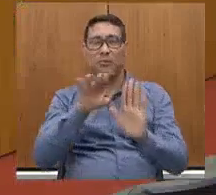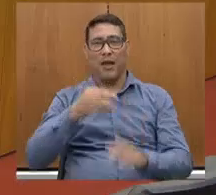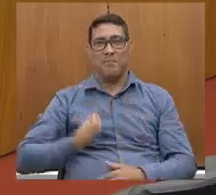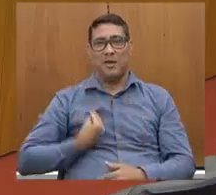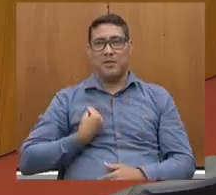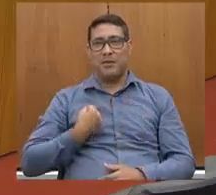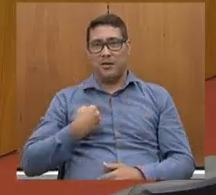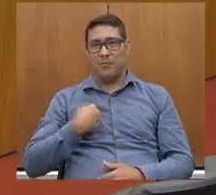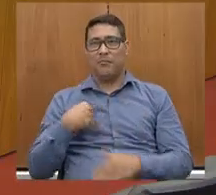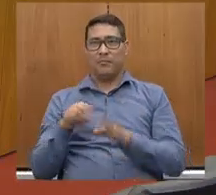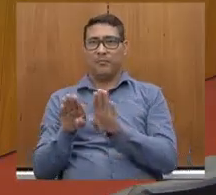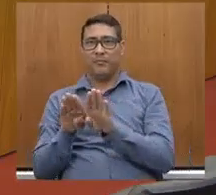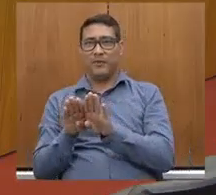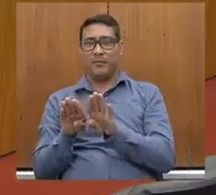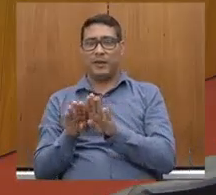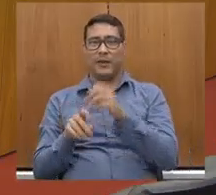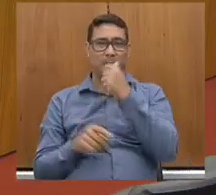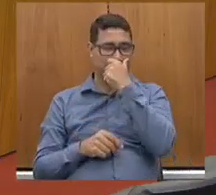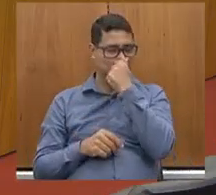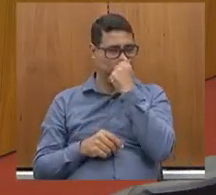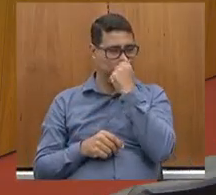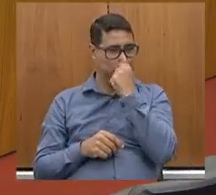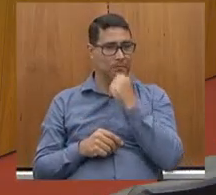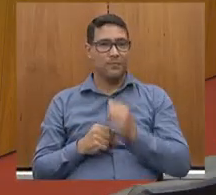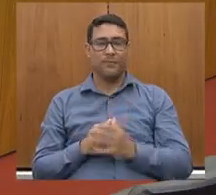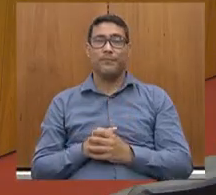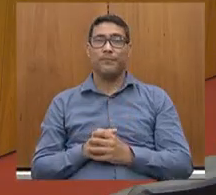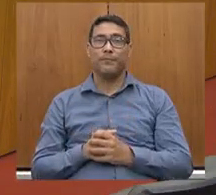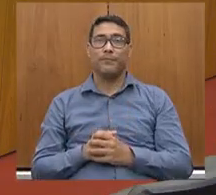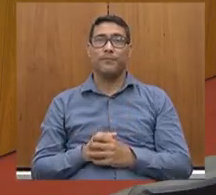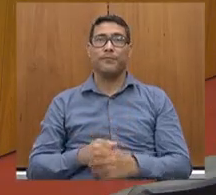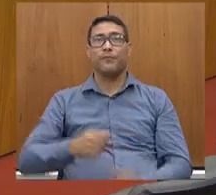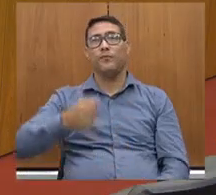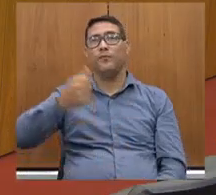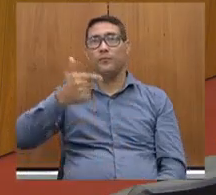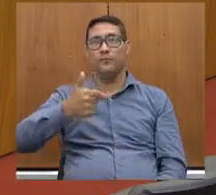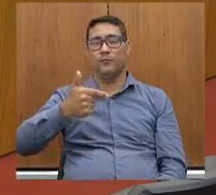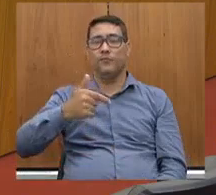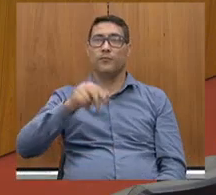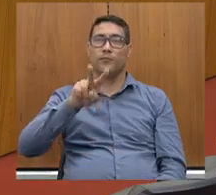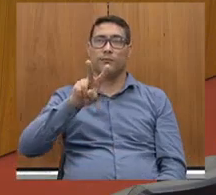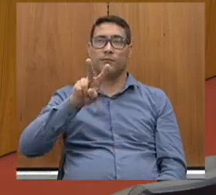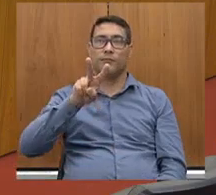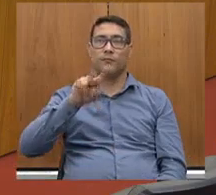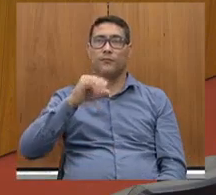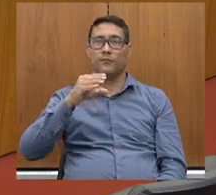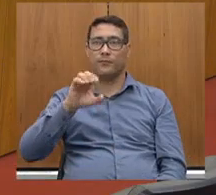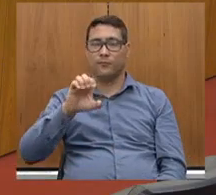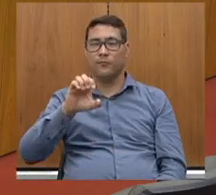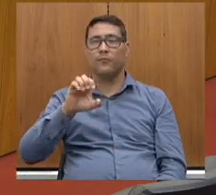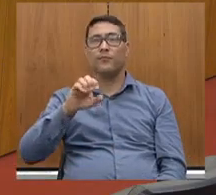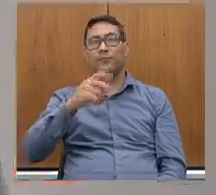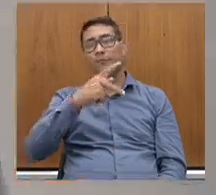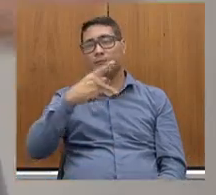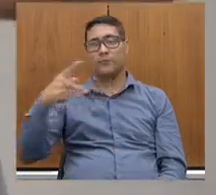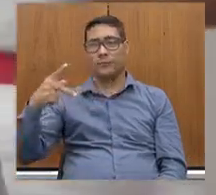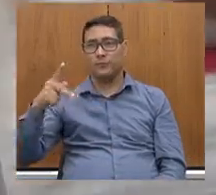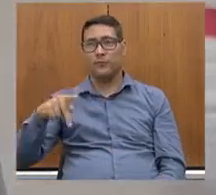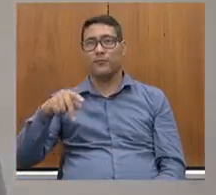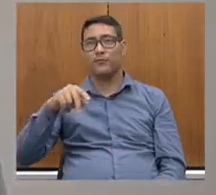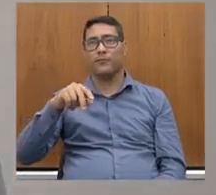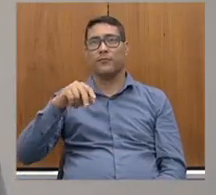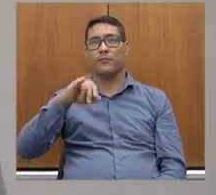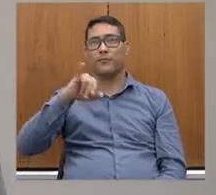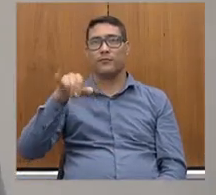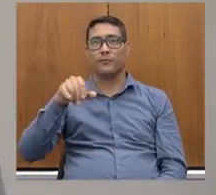Muito bem. Vamos ouvir o nosso segundo vice-presidente da Assembleia Legislativa, o deputado doutor Jean Freire. Ele